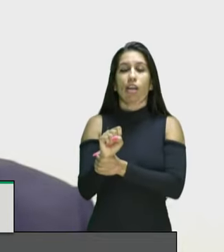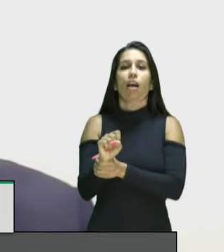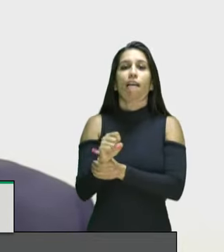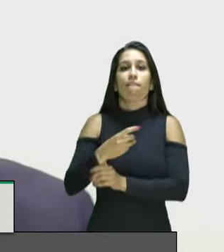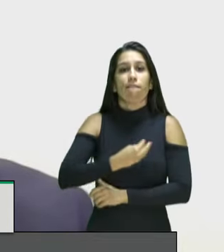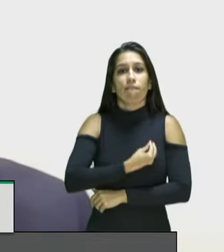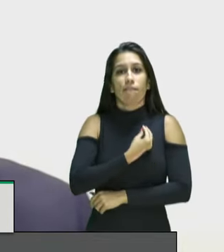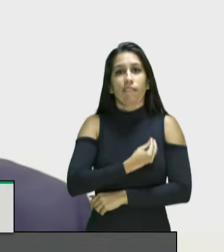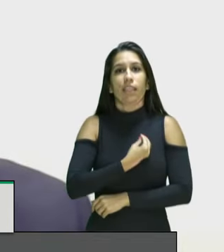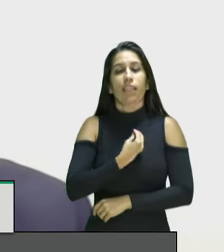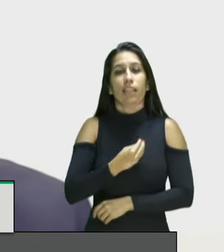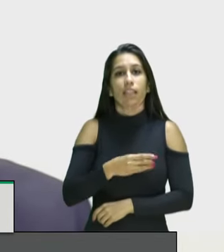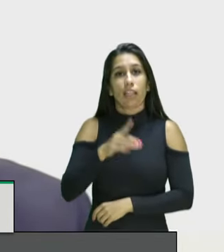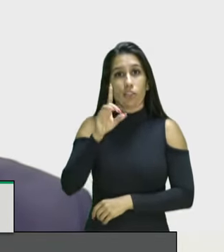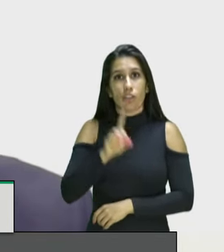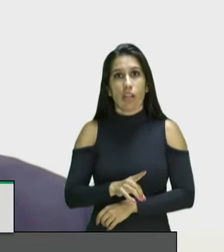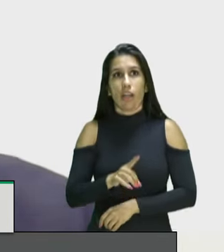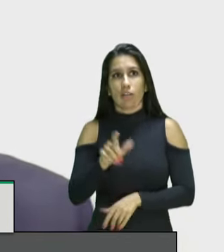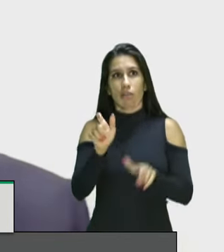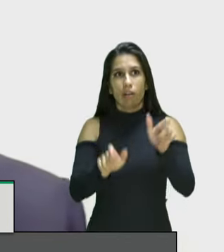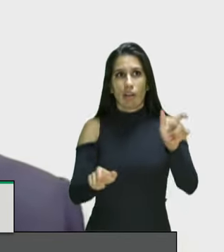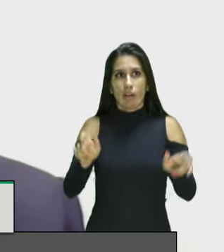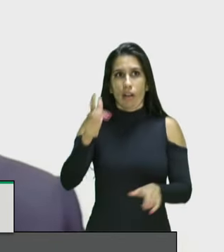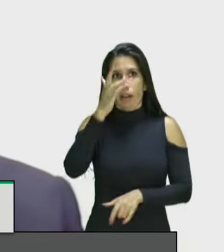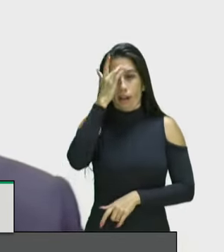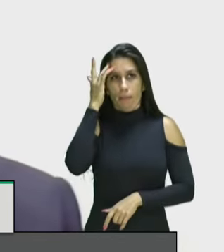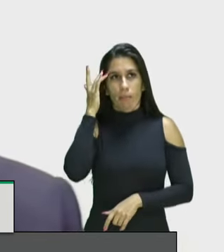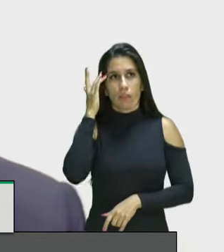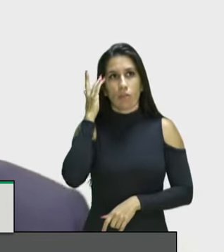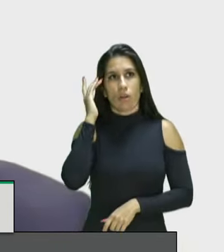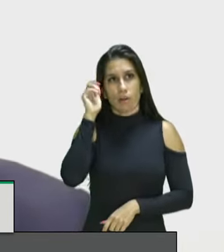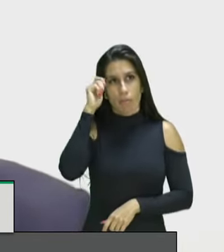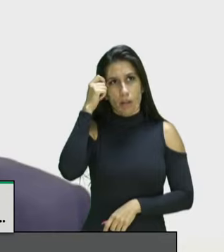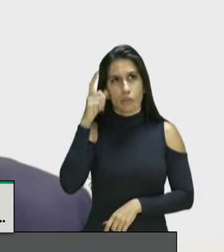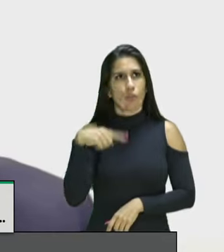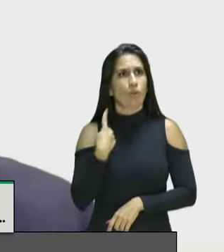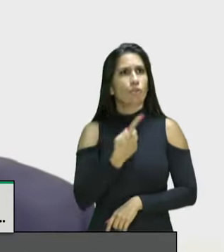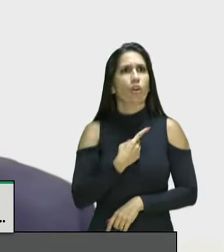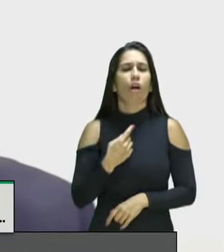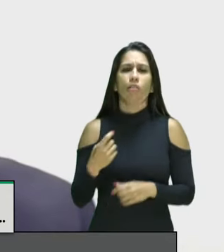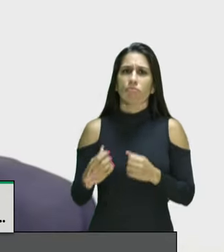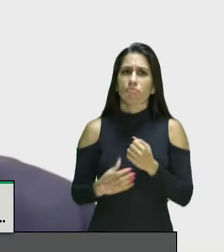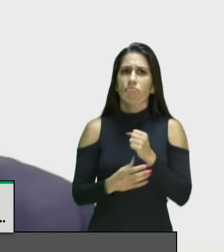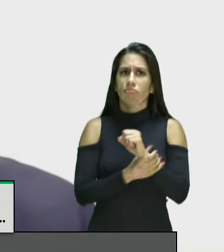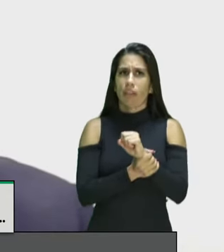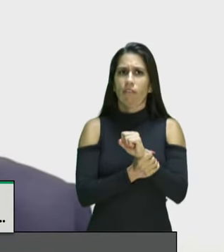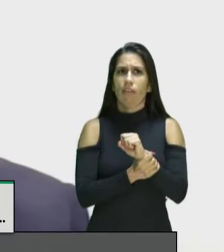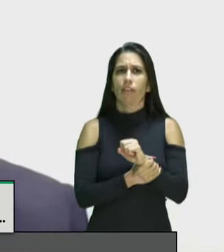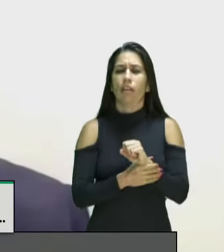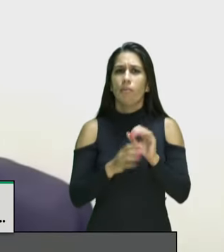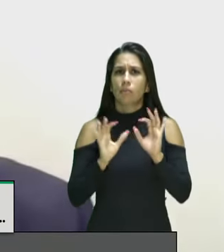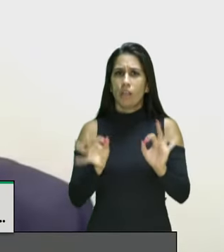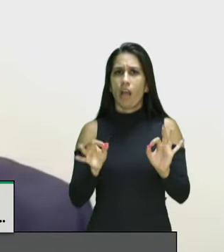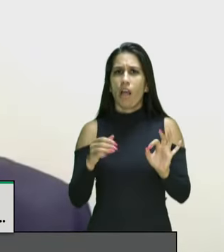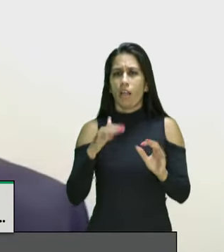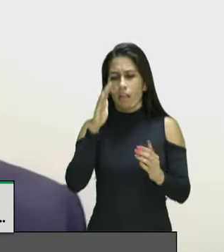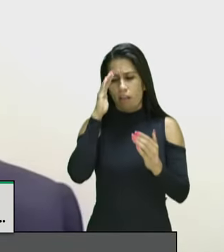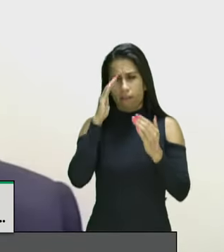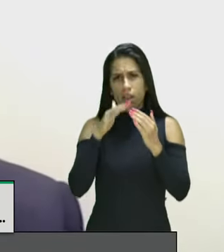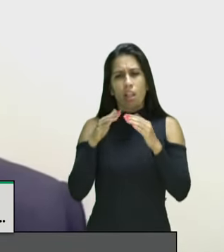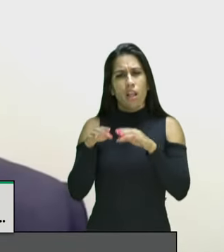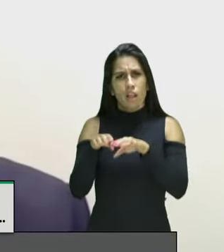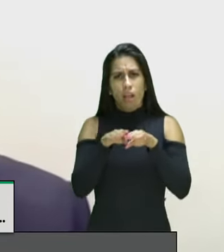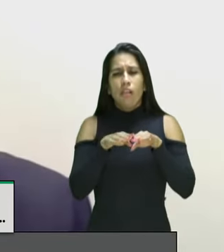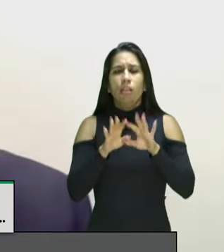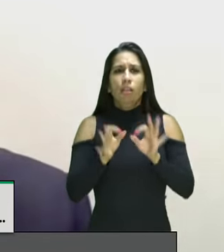negra e o direito à dignidade todos nós pensamos iguais e defendemos a mesma pauta isso daí é fato